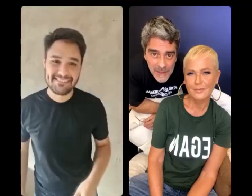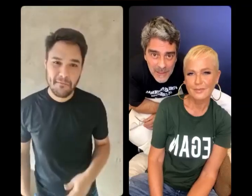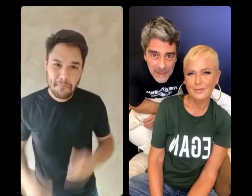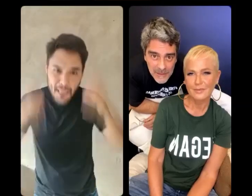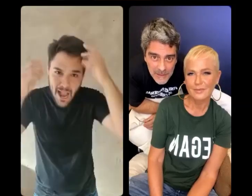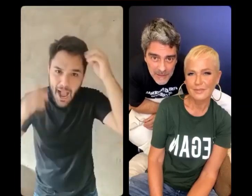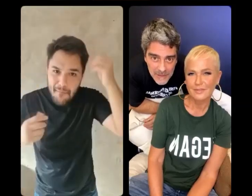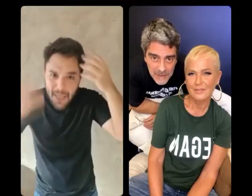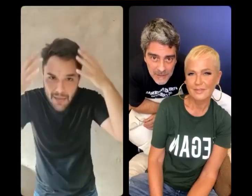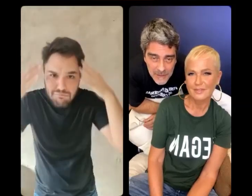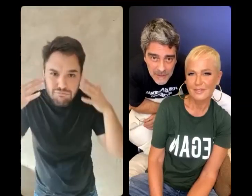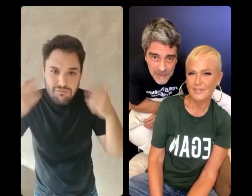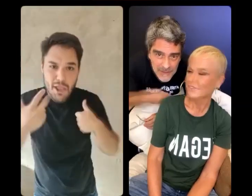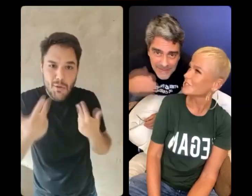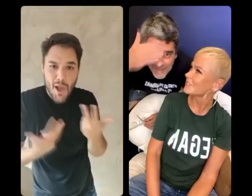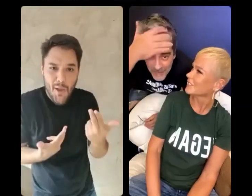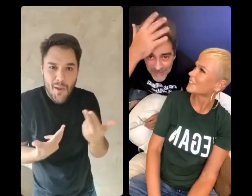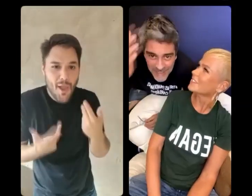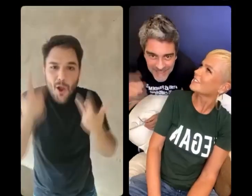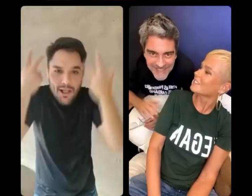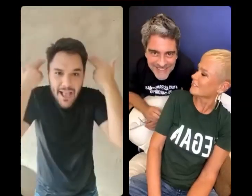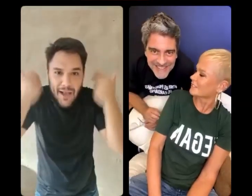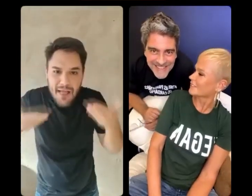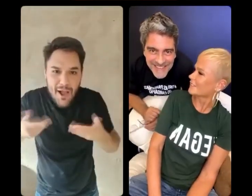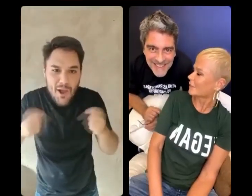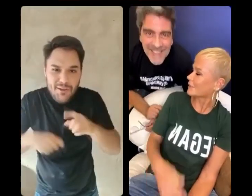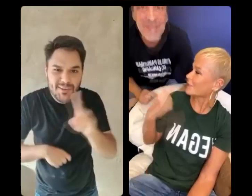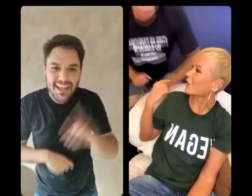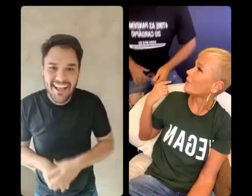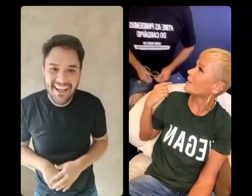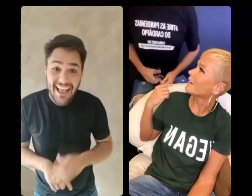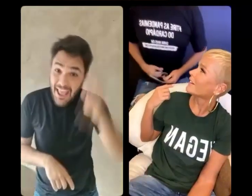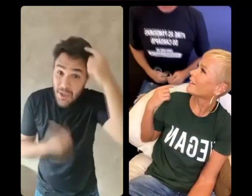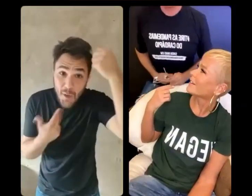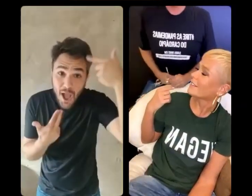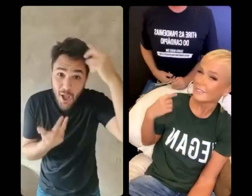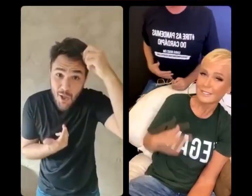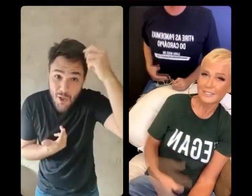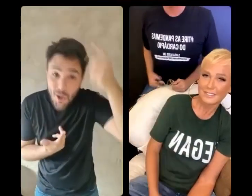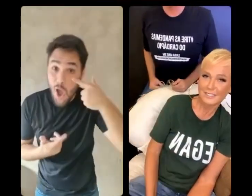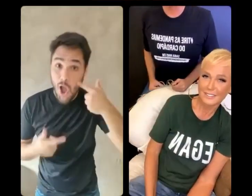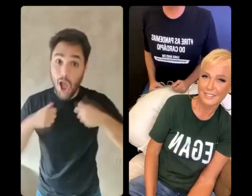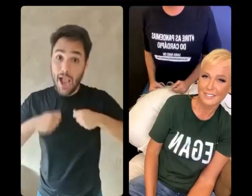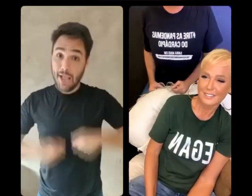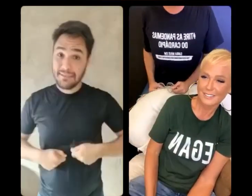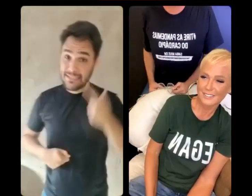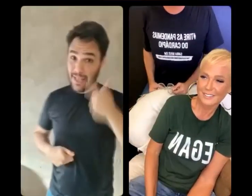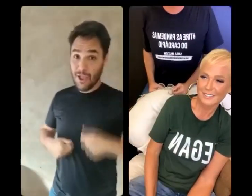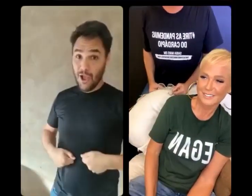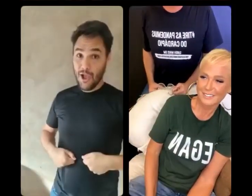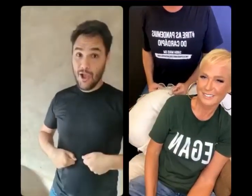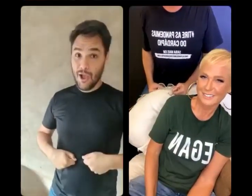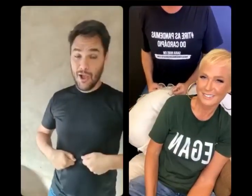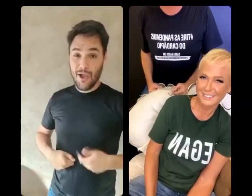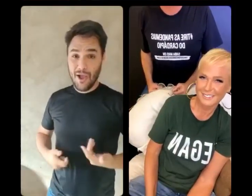Cabeludo que nem eu, não tem como cortar cabelo, é isso? Tá que nem eu aqui, ó. Mas olha a camiseta, ó. Deixa eu ver, deixa eu ver. Inspire a pandemia